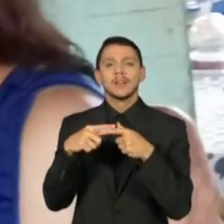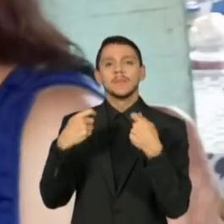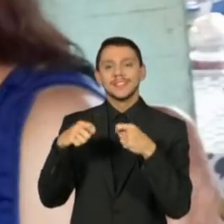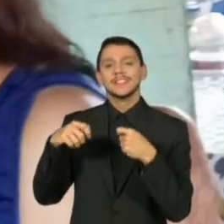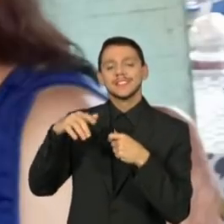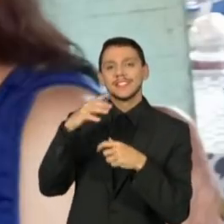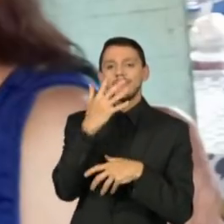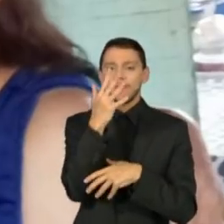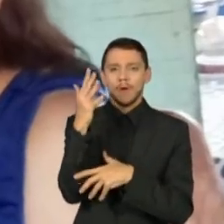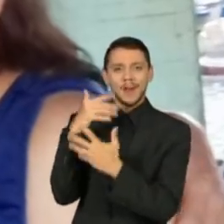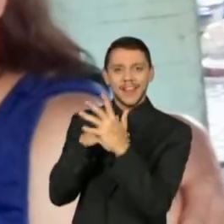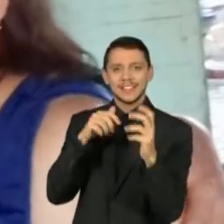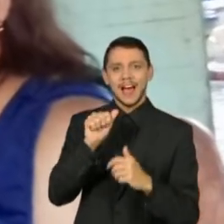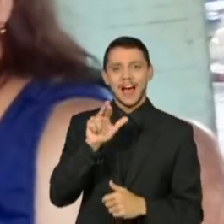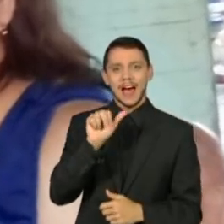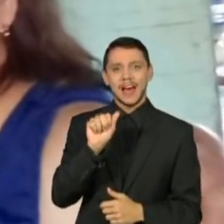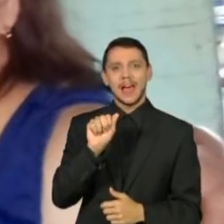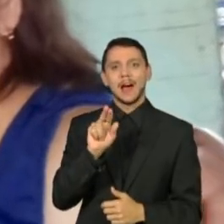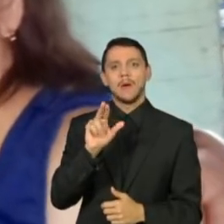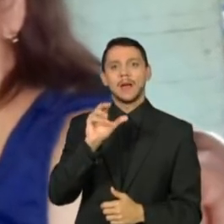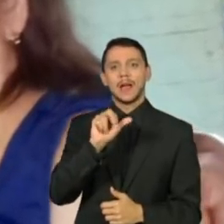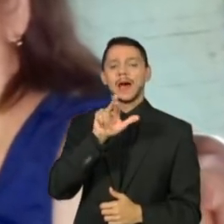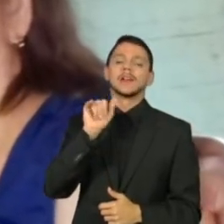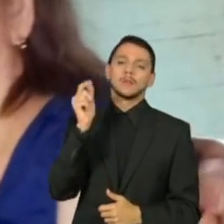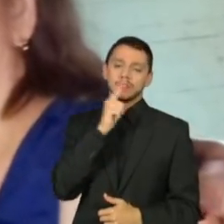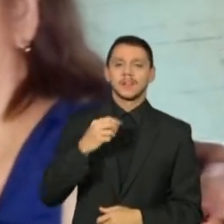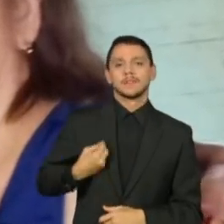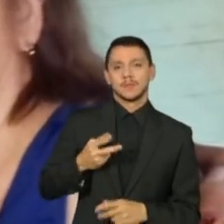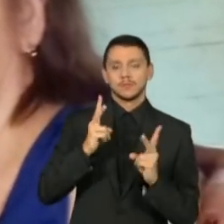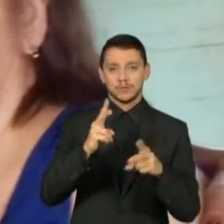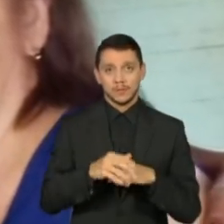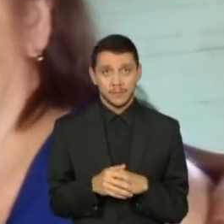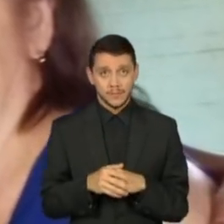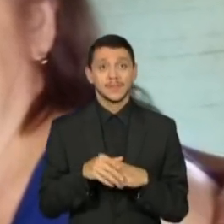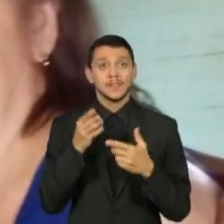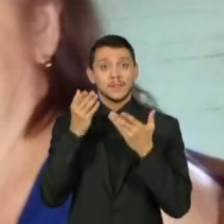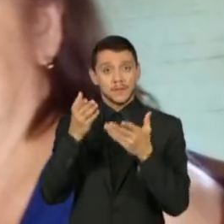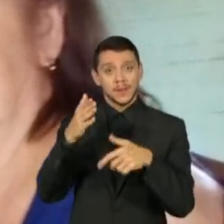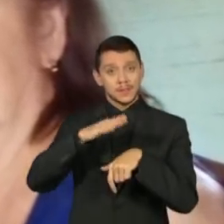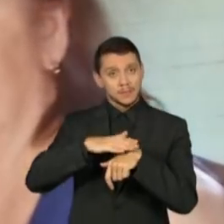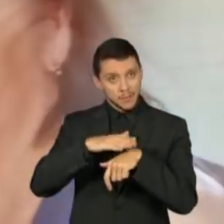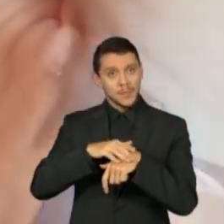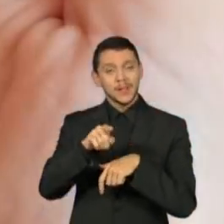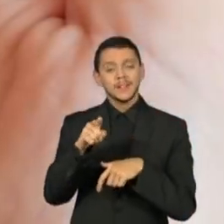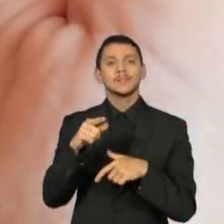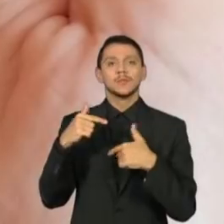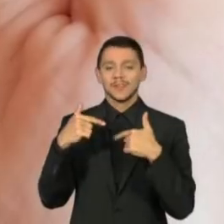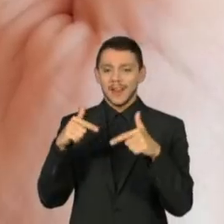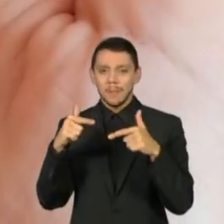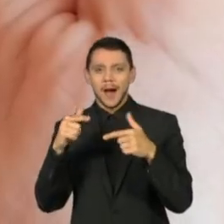Foi nesta viagem à Amazônia que o trabalho com os bordados começou a ser desenvolvido.